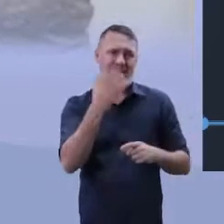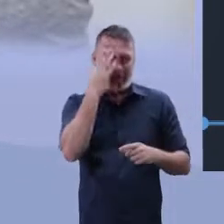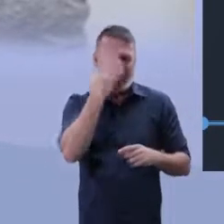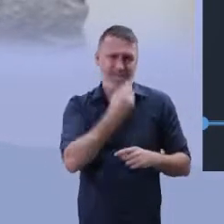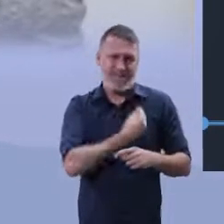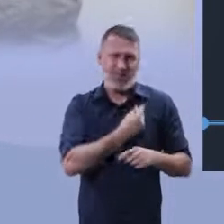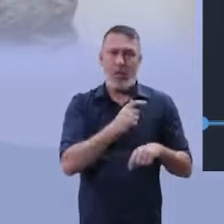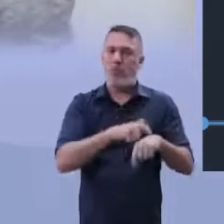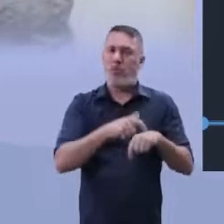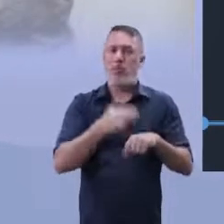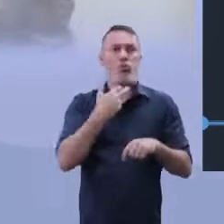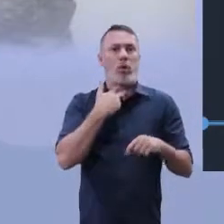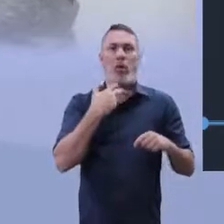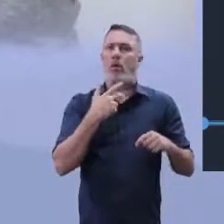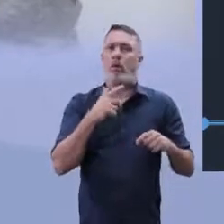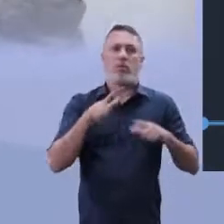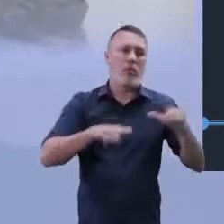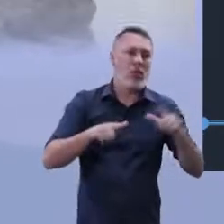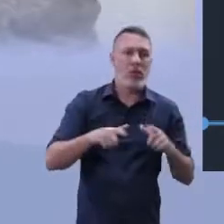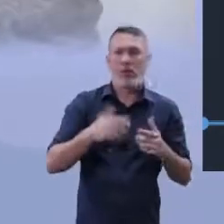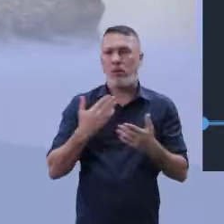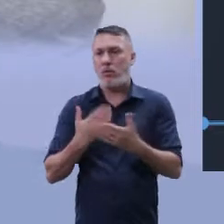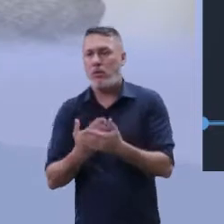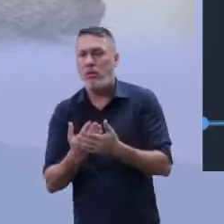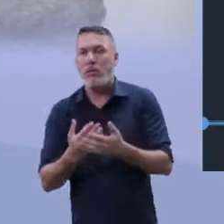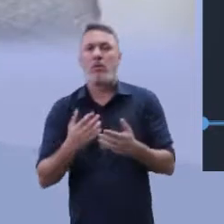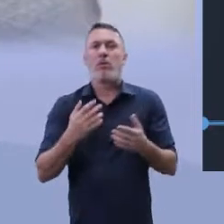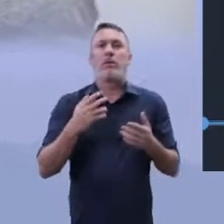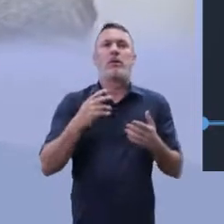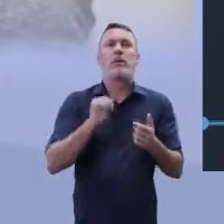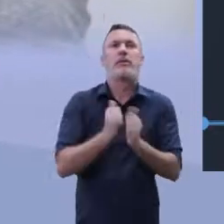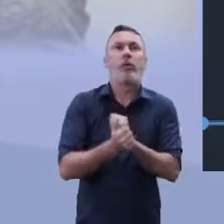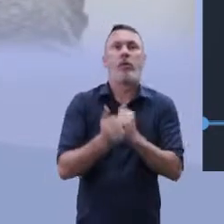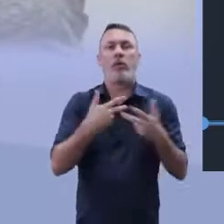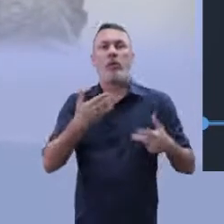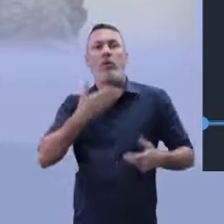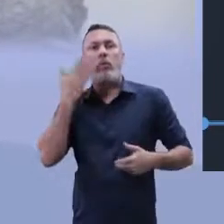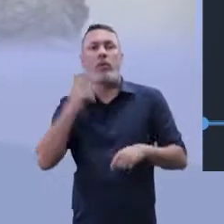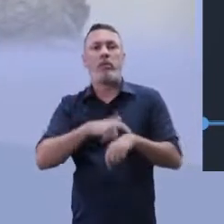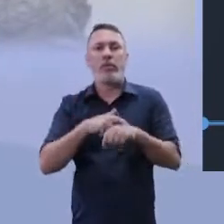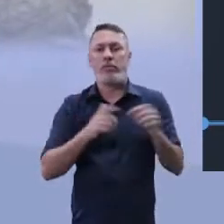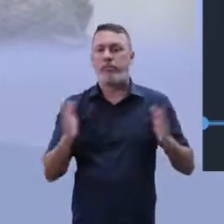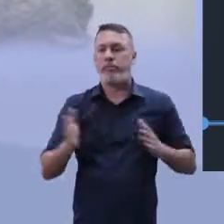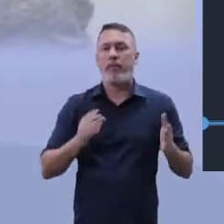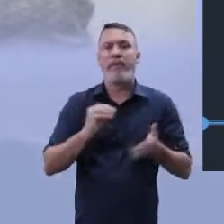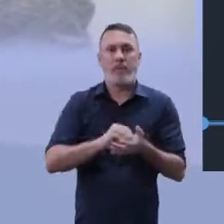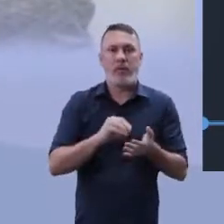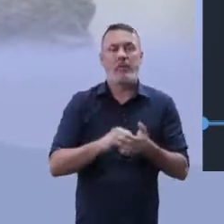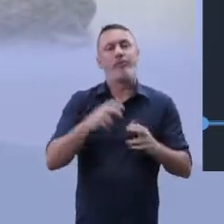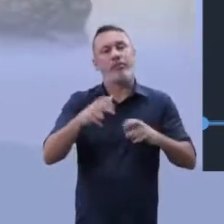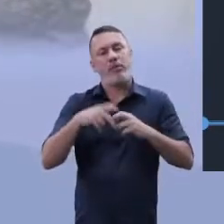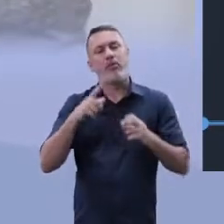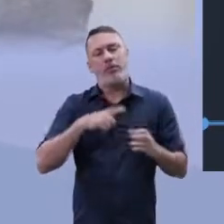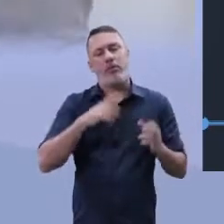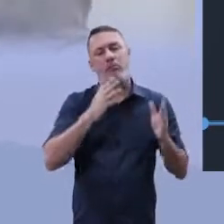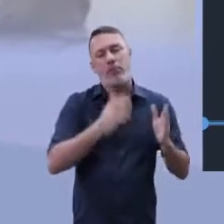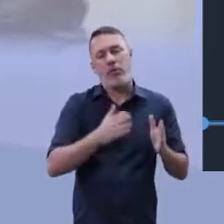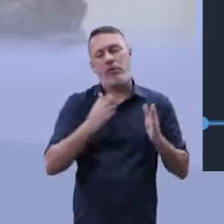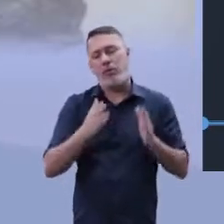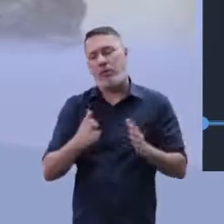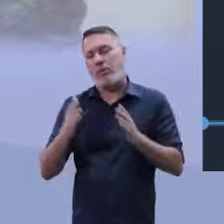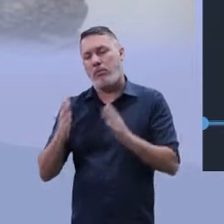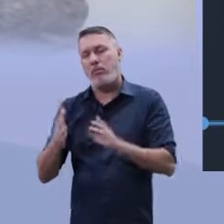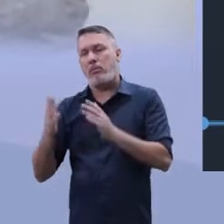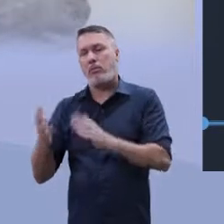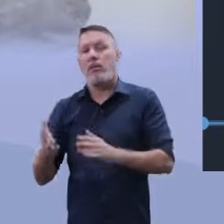é tão atribulada, a nossa vida é tão corrida, que falta nem tempo para praticar uma determinada ação esportiva. Então tem todos